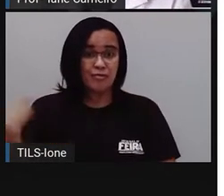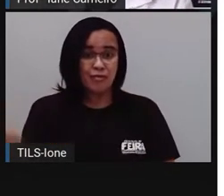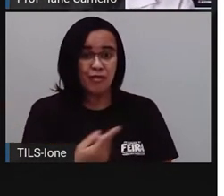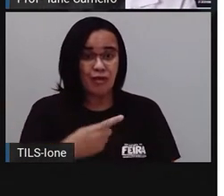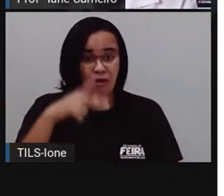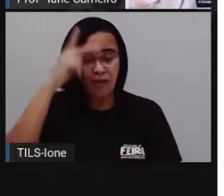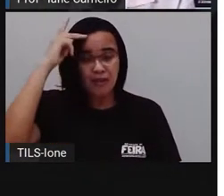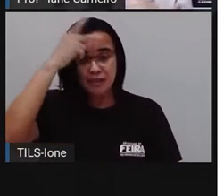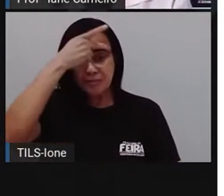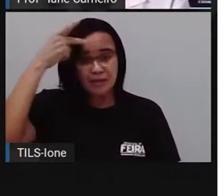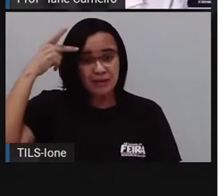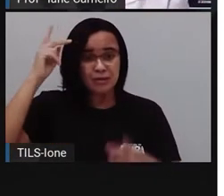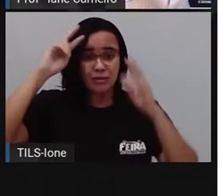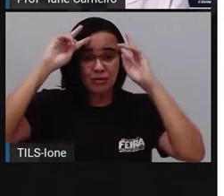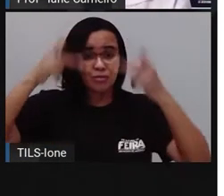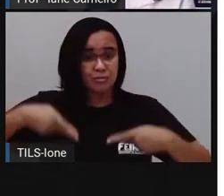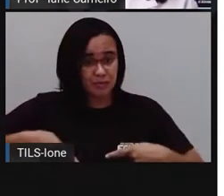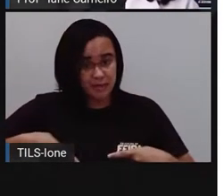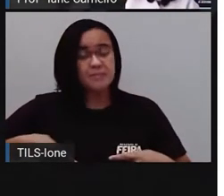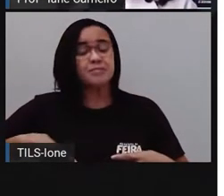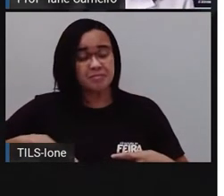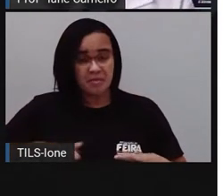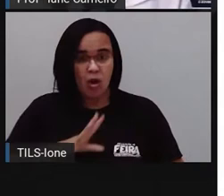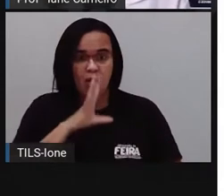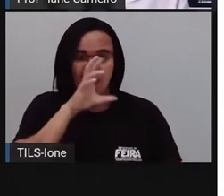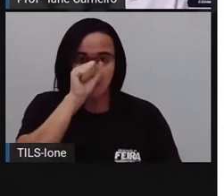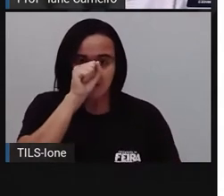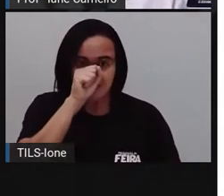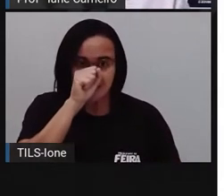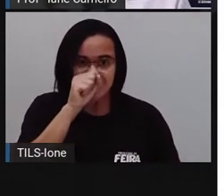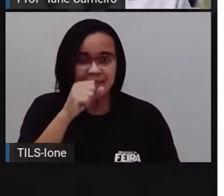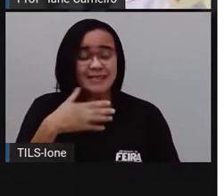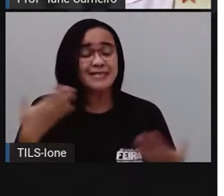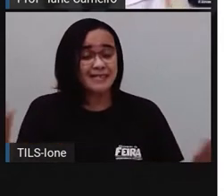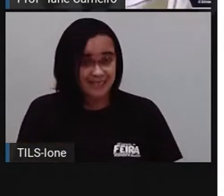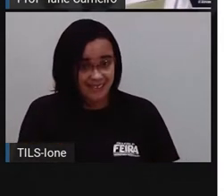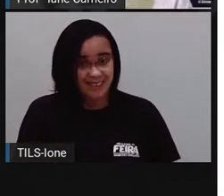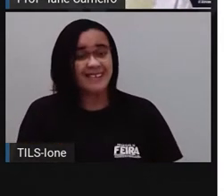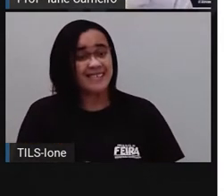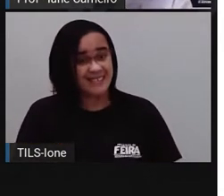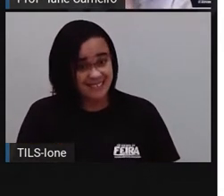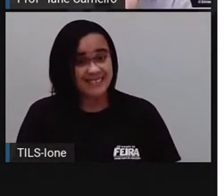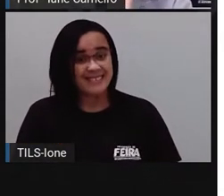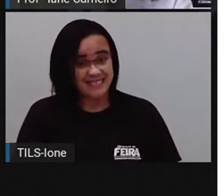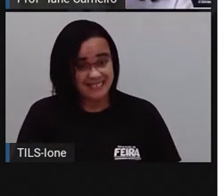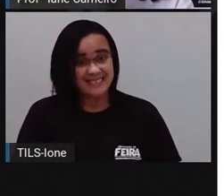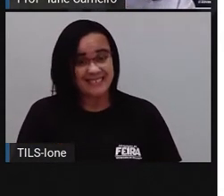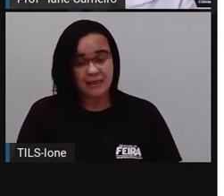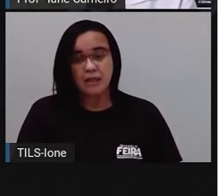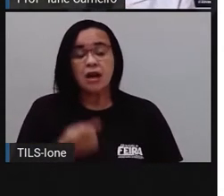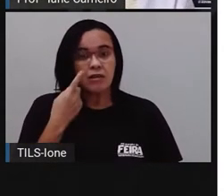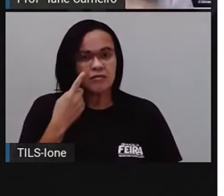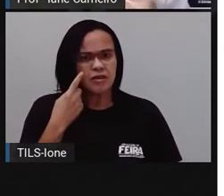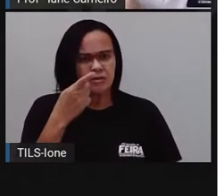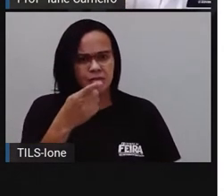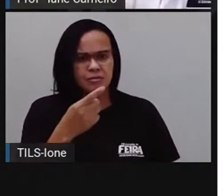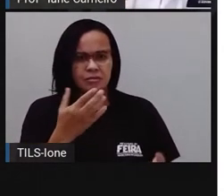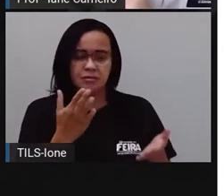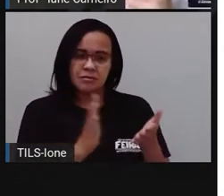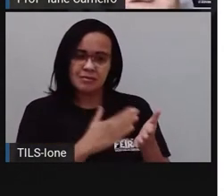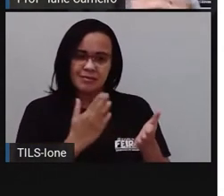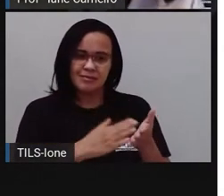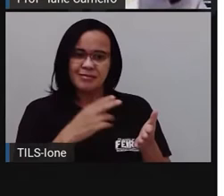animais. E aí acaba que eles, por exemplo, né? Quando a gente viu no livro aqui, todos